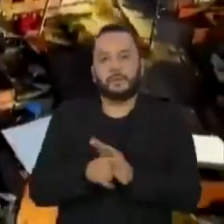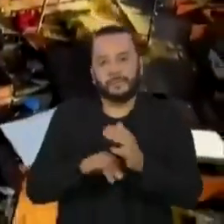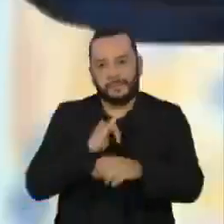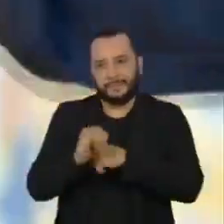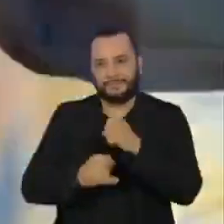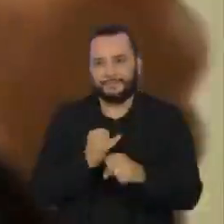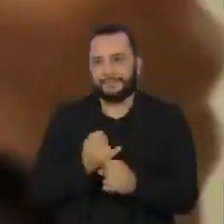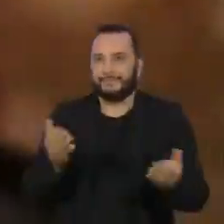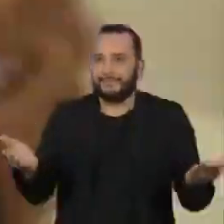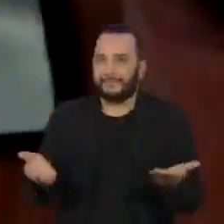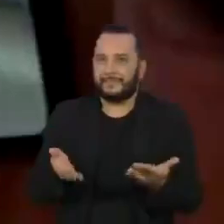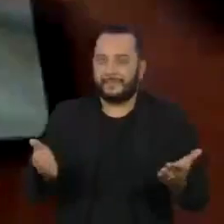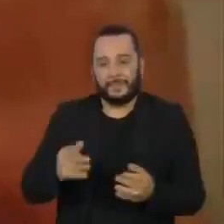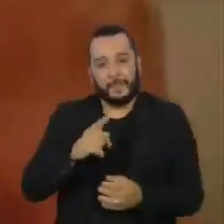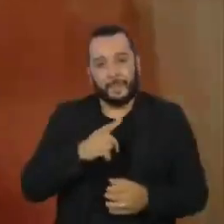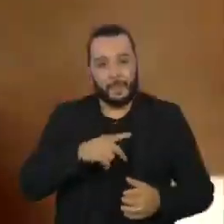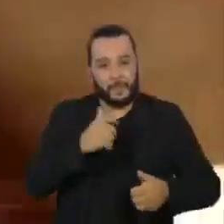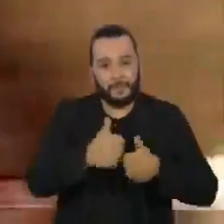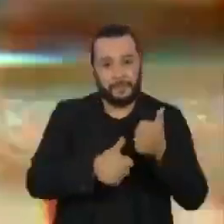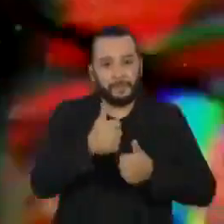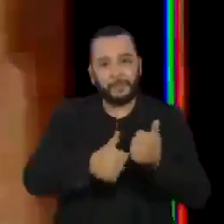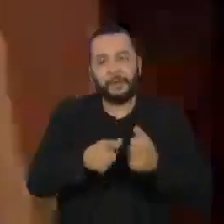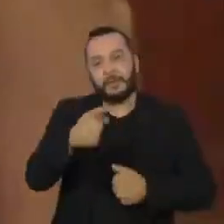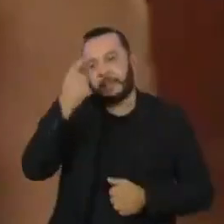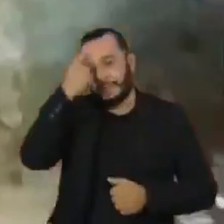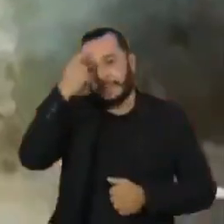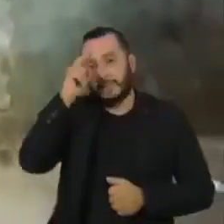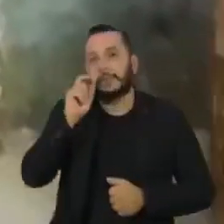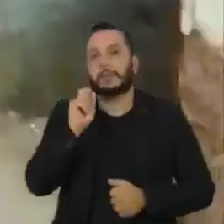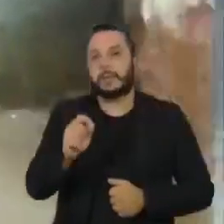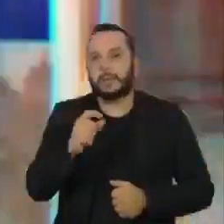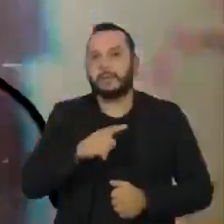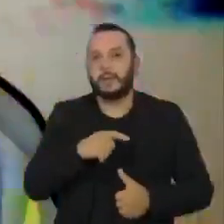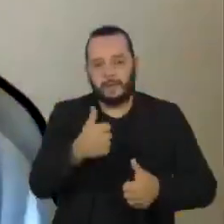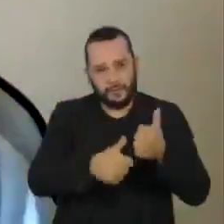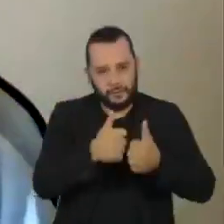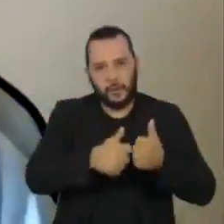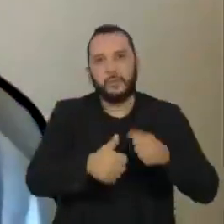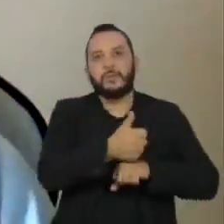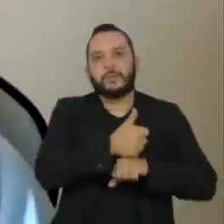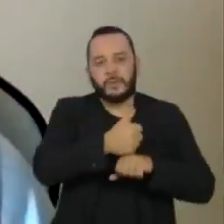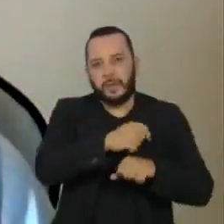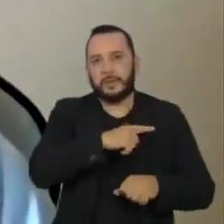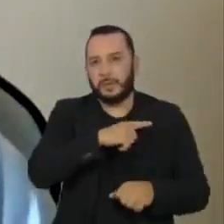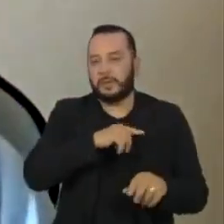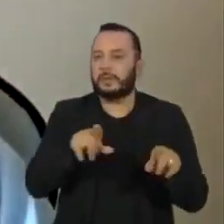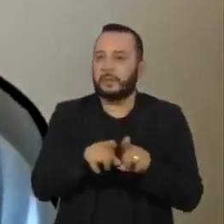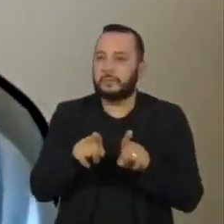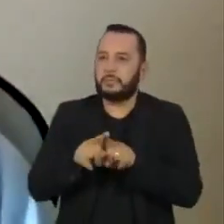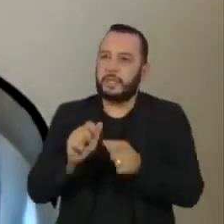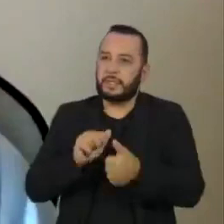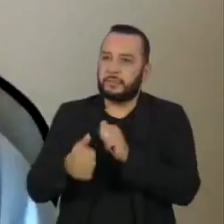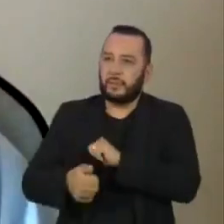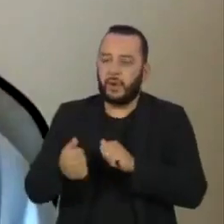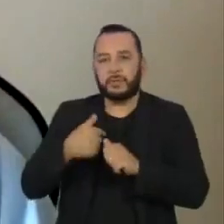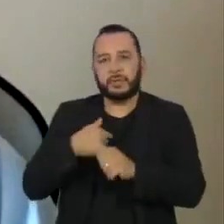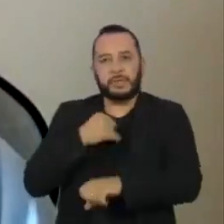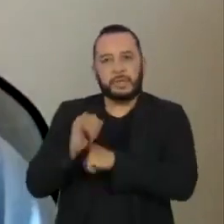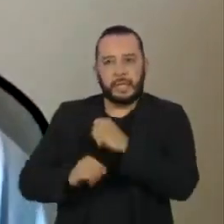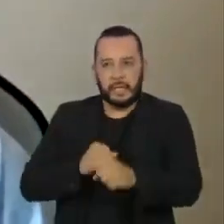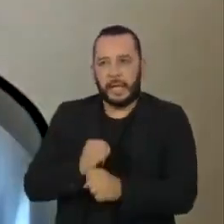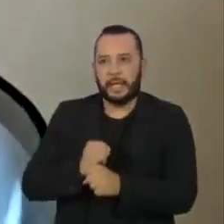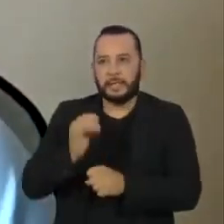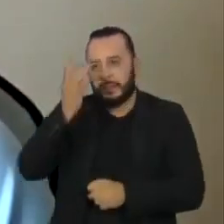Quando a gente fala de futebol, a gente pensa que na favela tem excelentes jogadores. Mas quando a gente pensa em esportes eletrônicos,